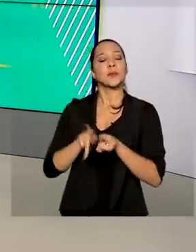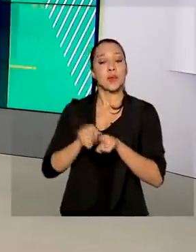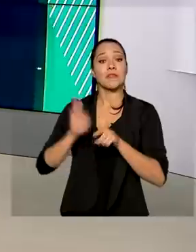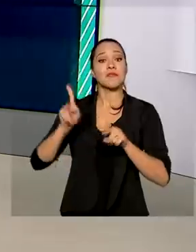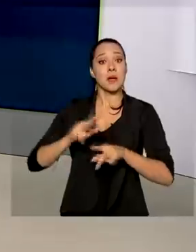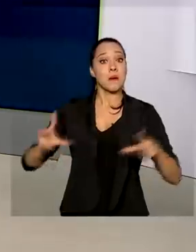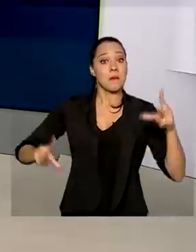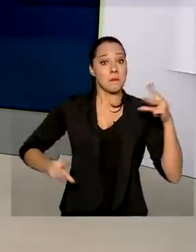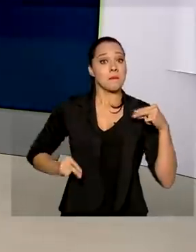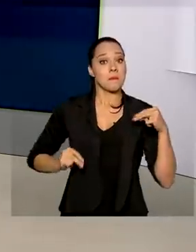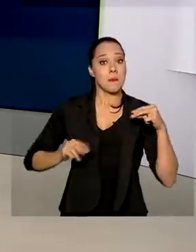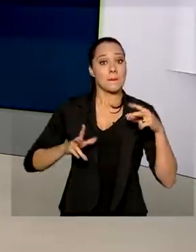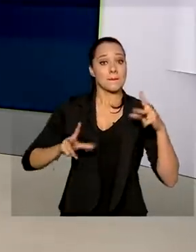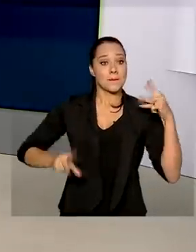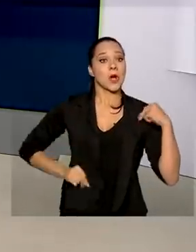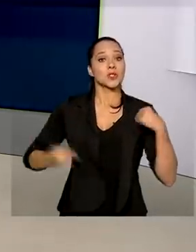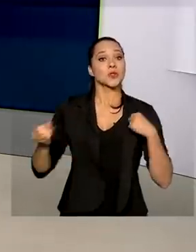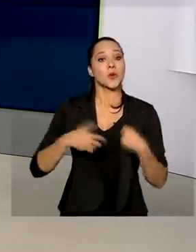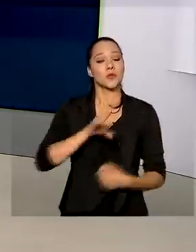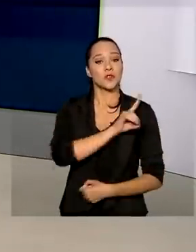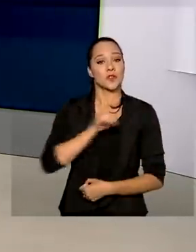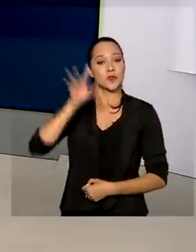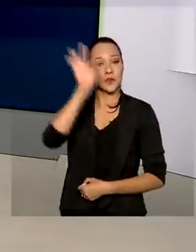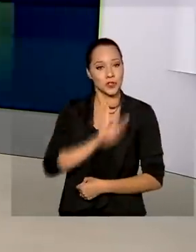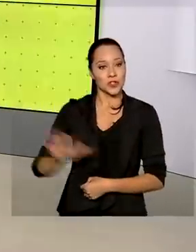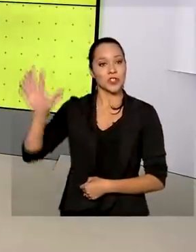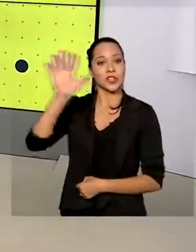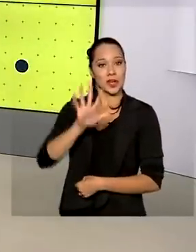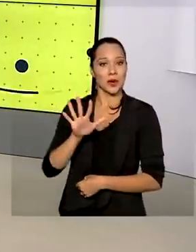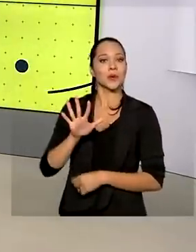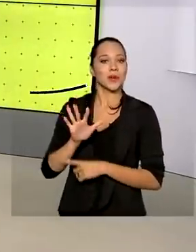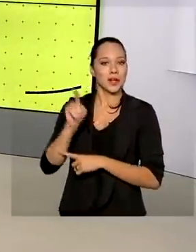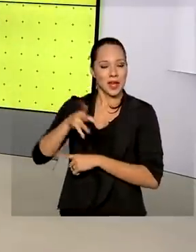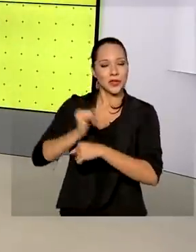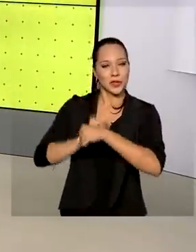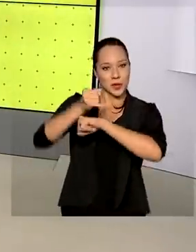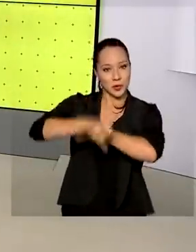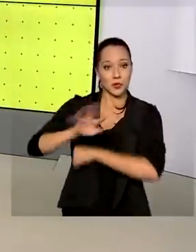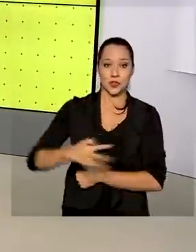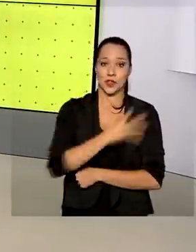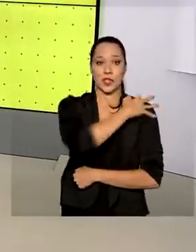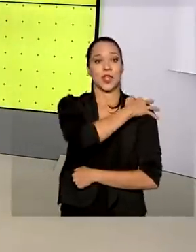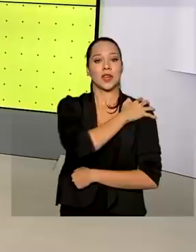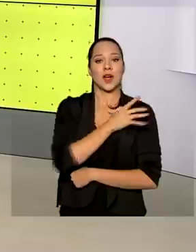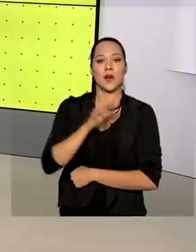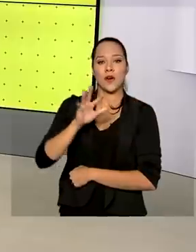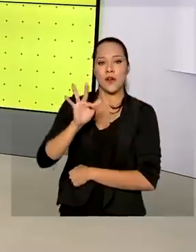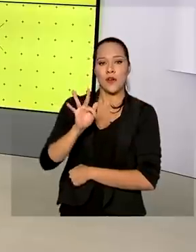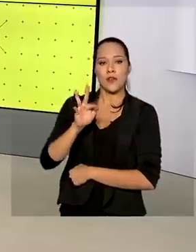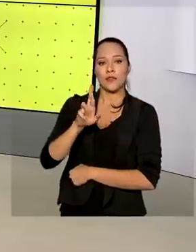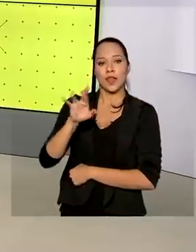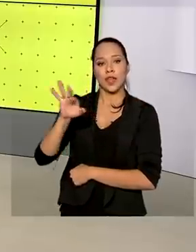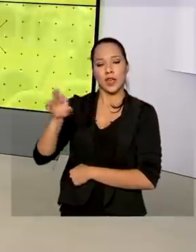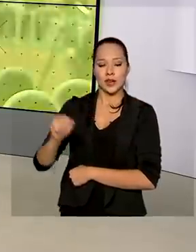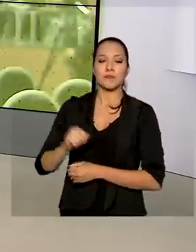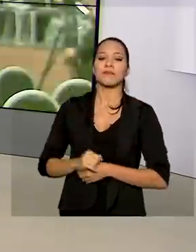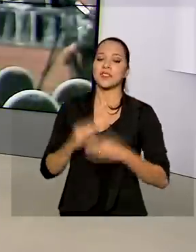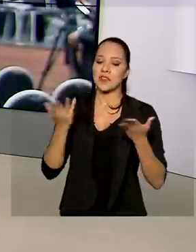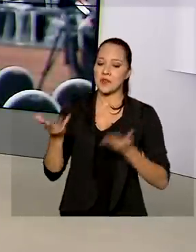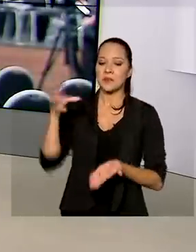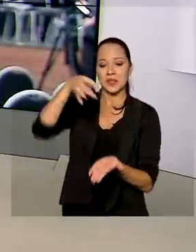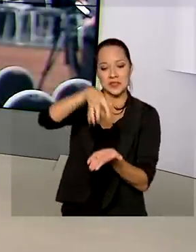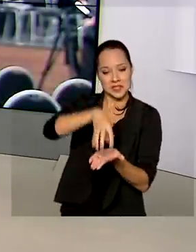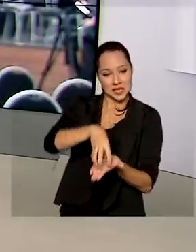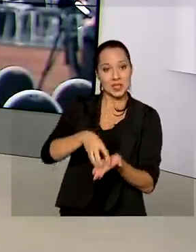posse ao novo diretor-geral brasileiro da Itaipu Binacional, o general João Francisco Ferreira. Vamos, então, até a